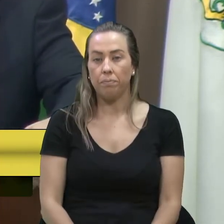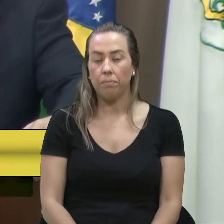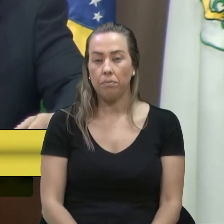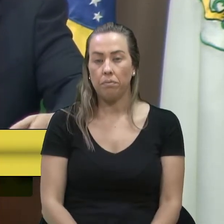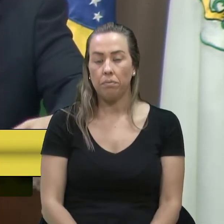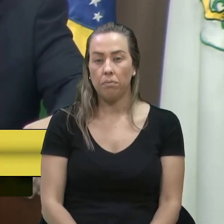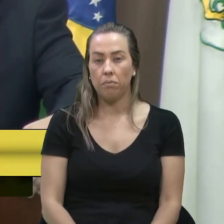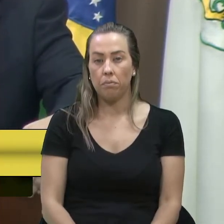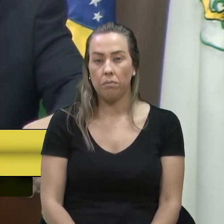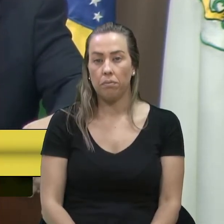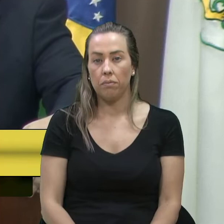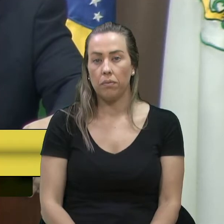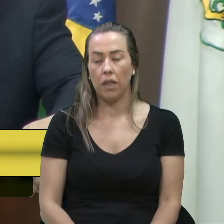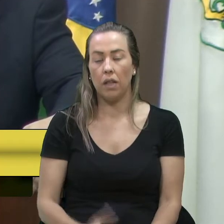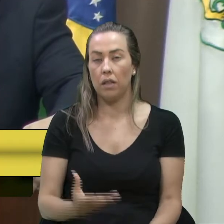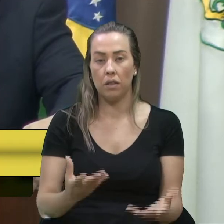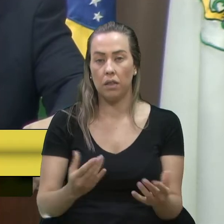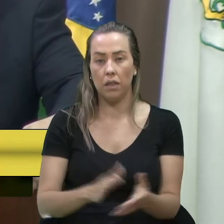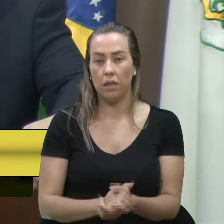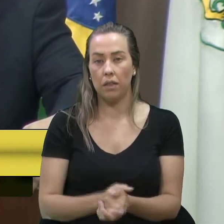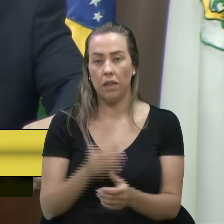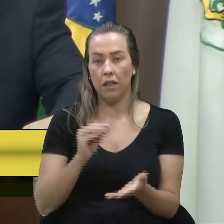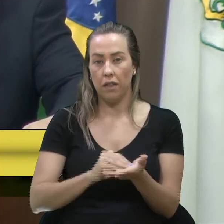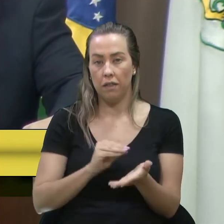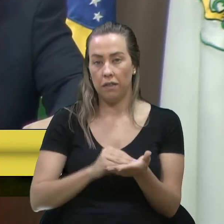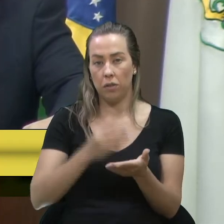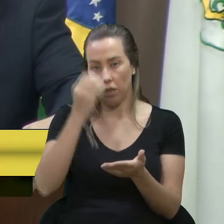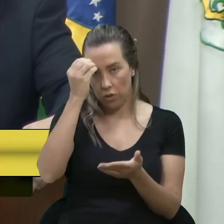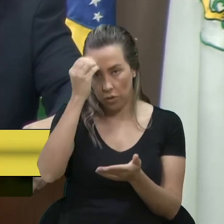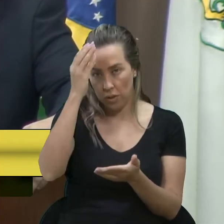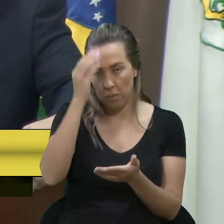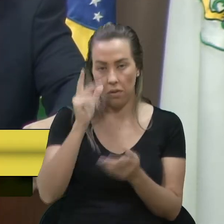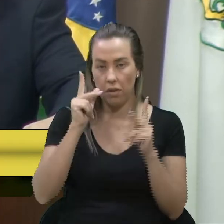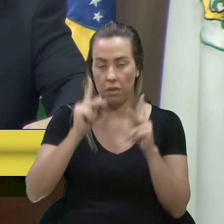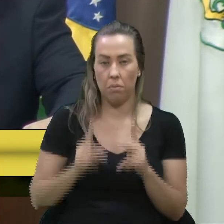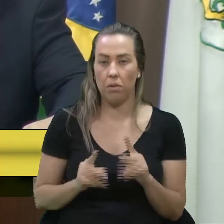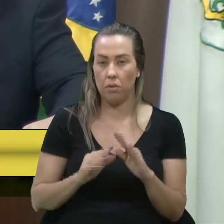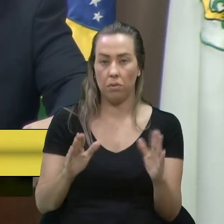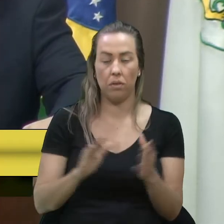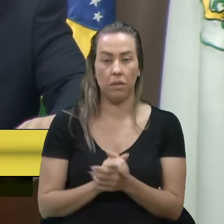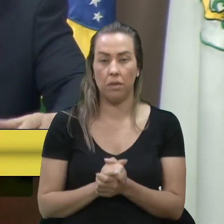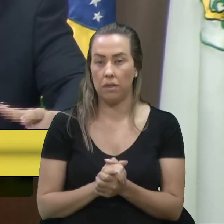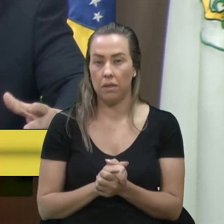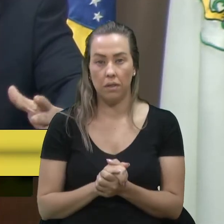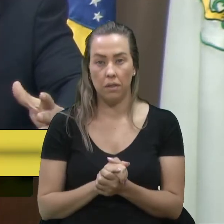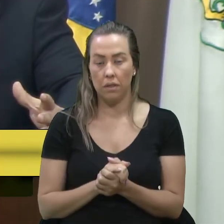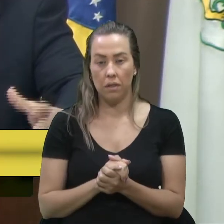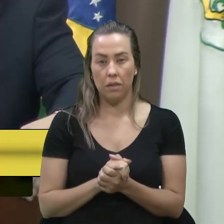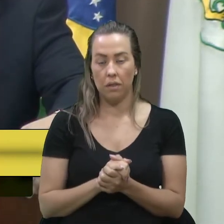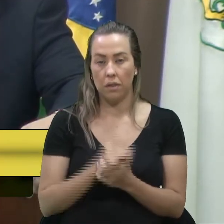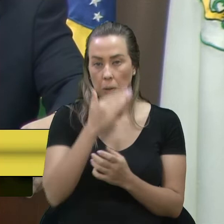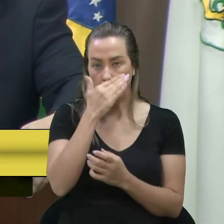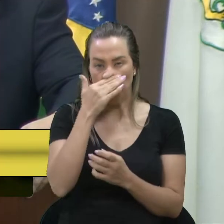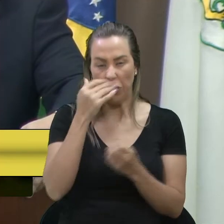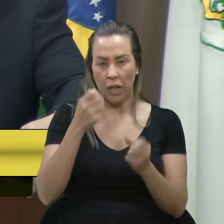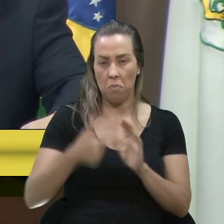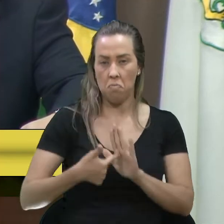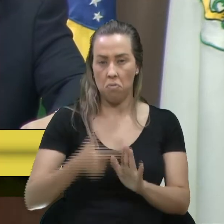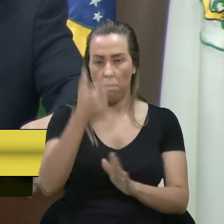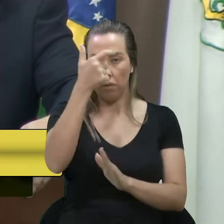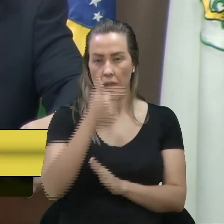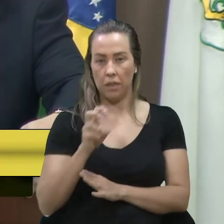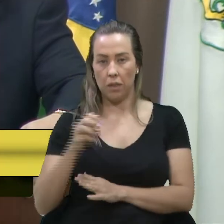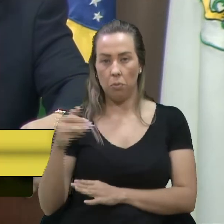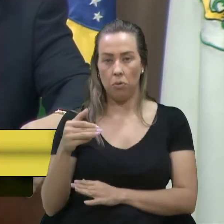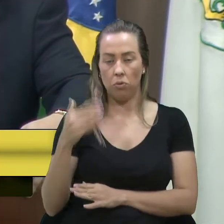Então, é muita hipocrisia. das pessoas sabem que querem se talvez se aparecessem os cinco minutos